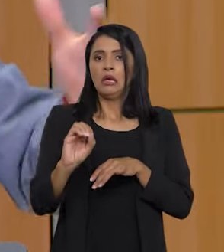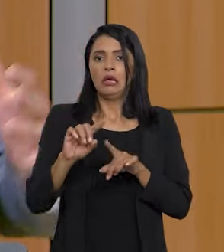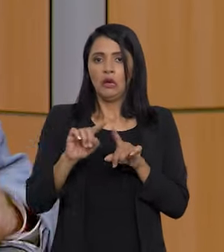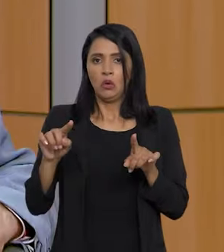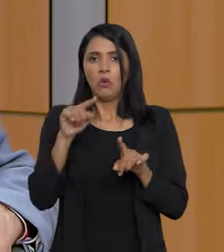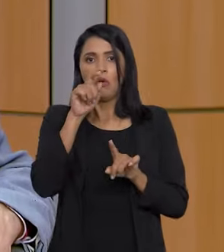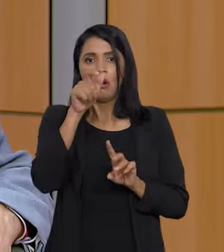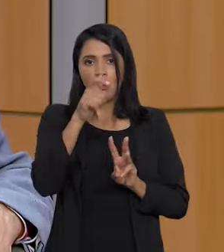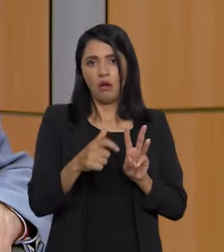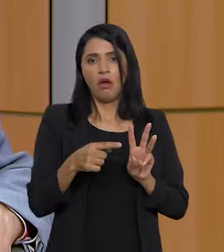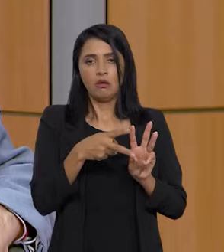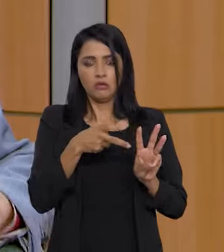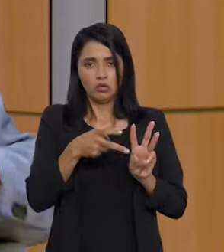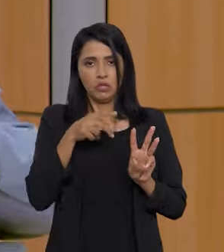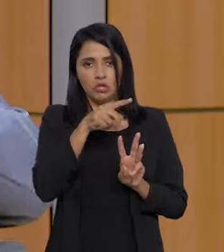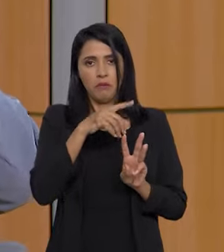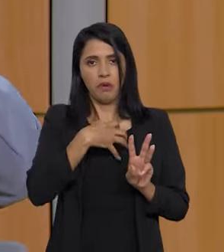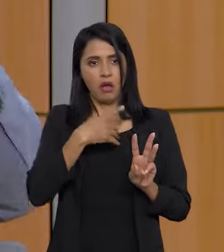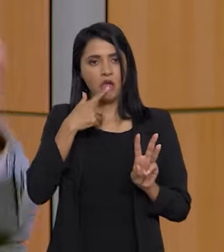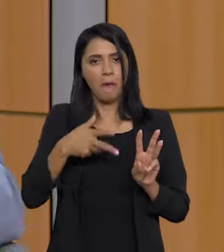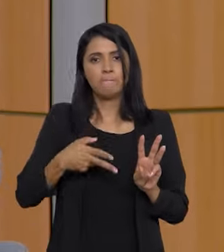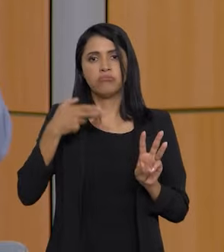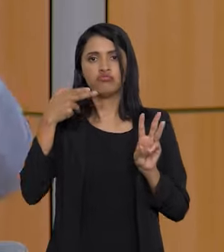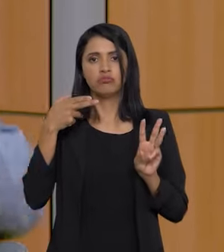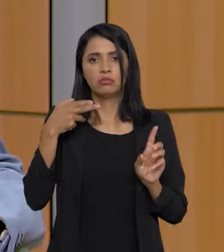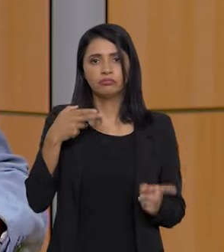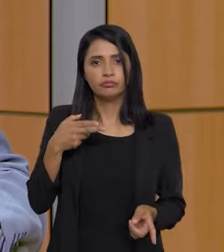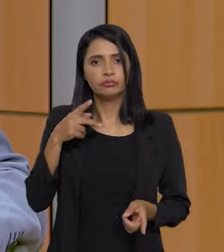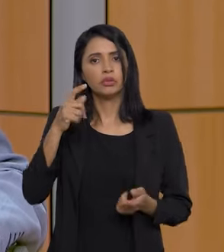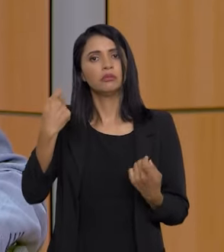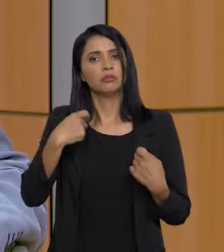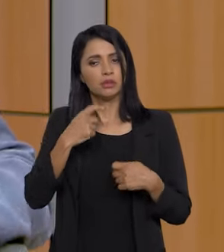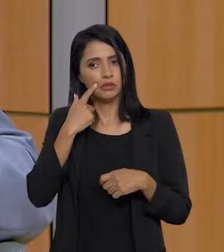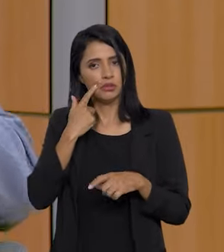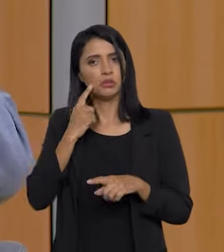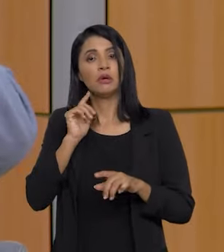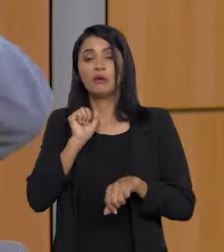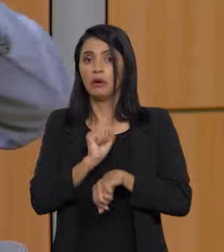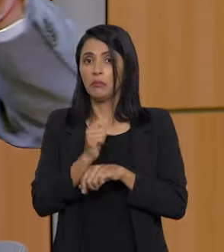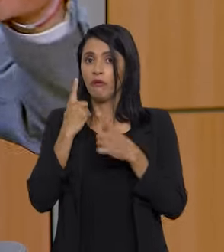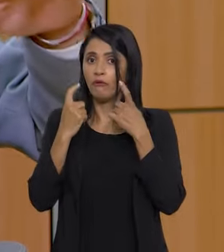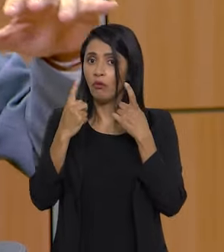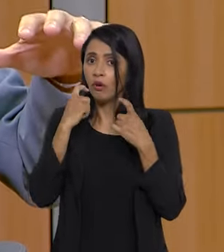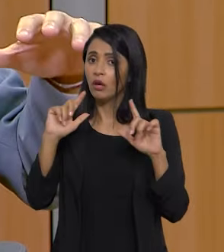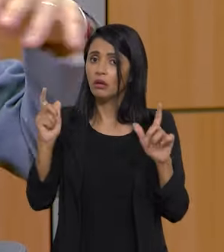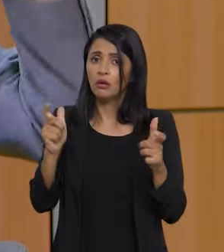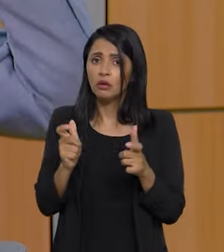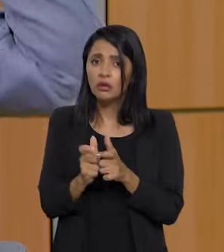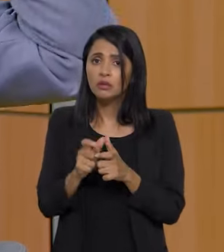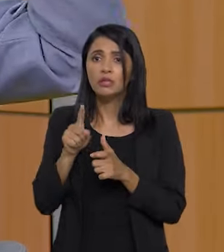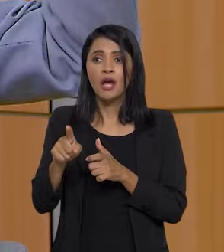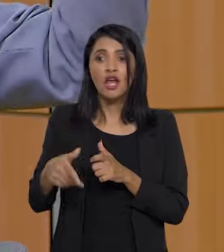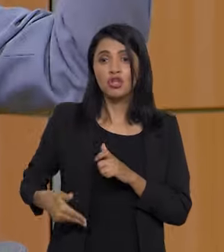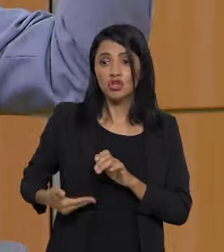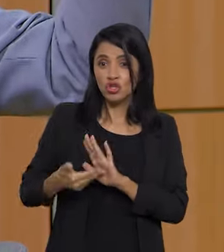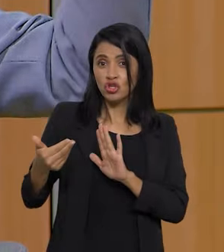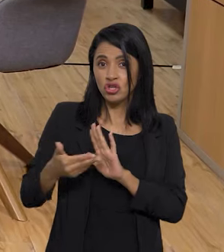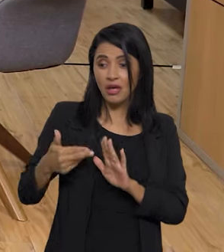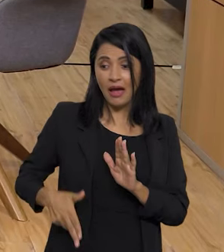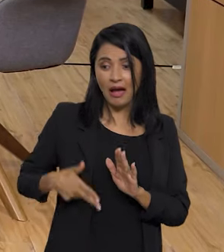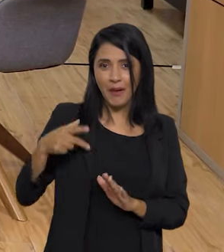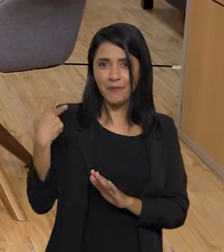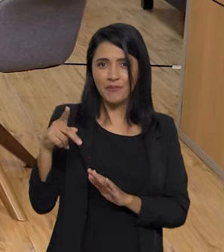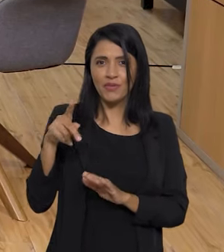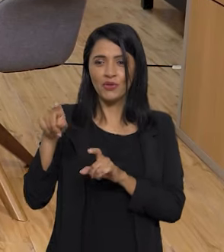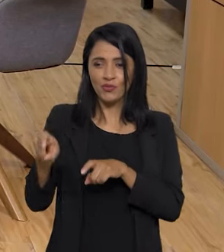mataram até um indígena na Bahia. Então, nós temos que superar essa situação de violência, desarmar o campo e desarmar os espíritos.